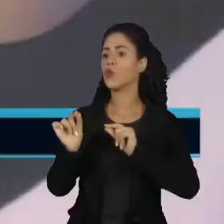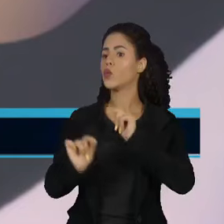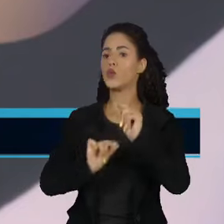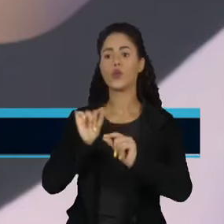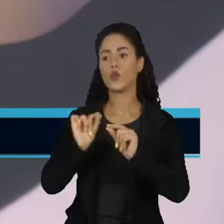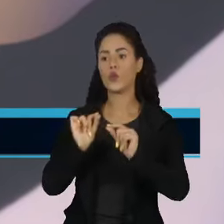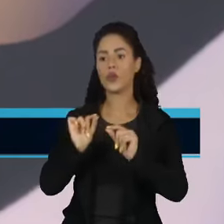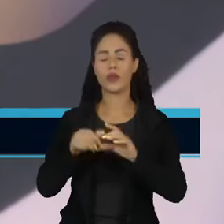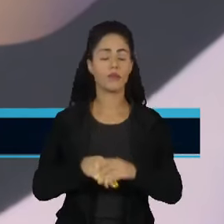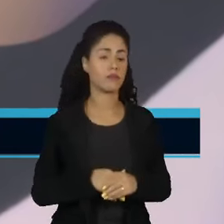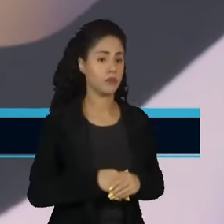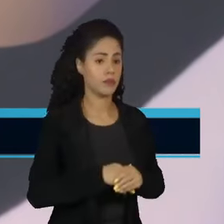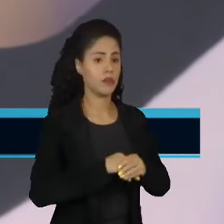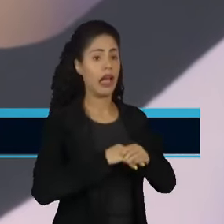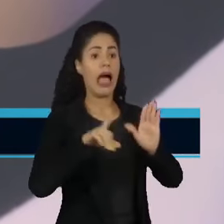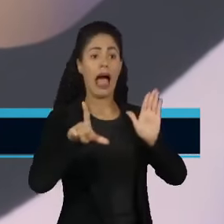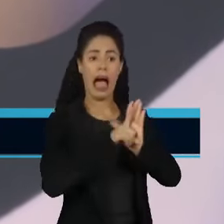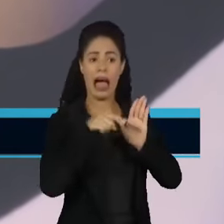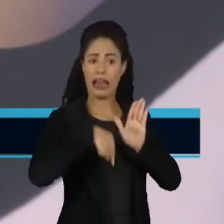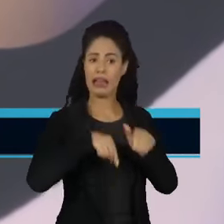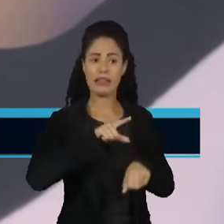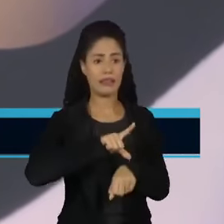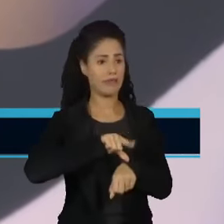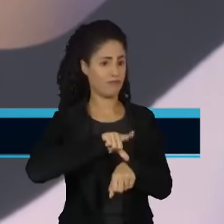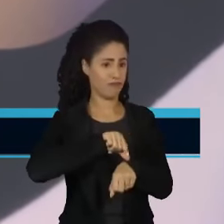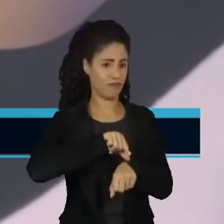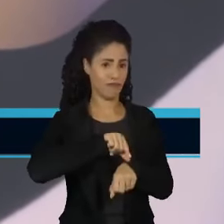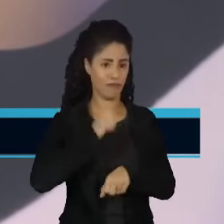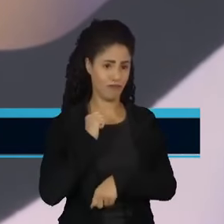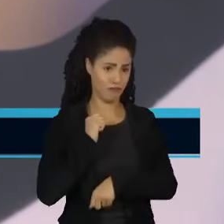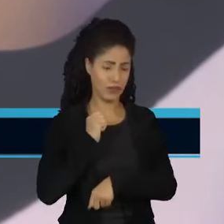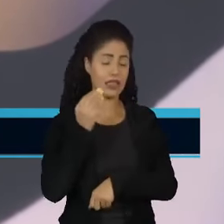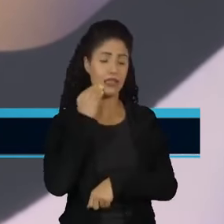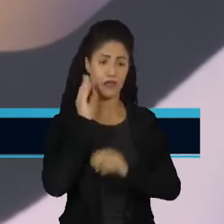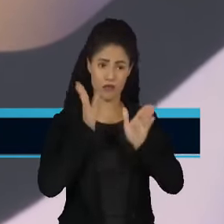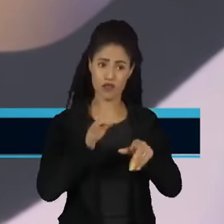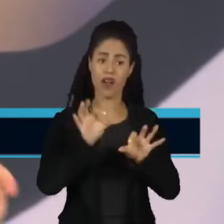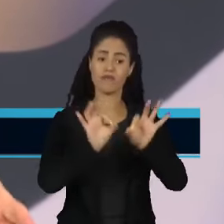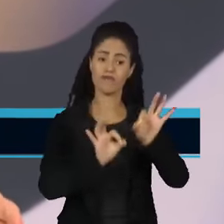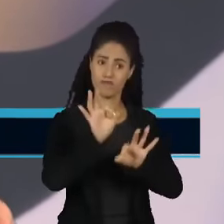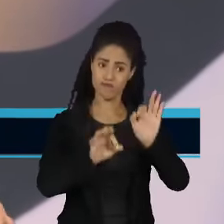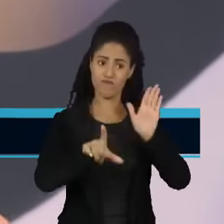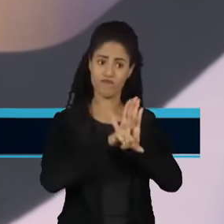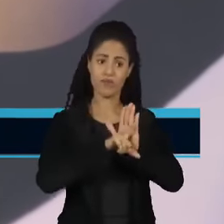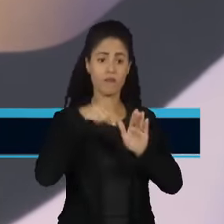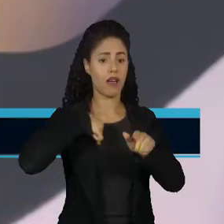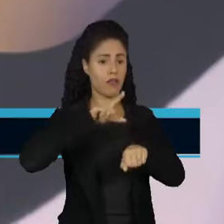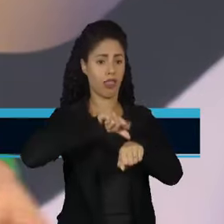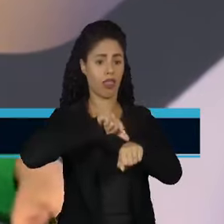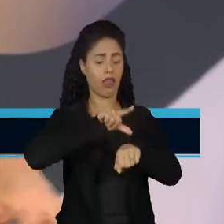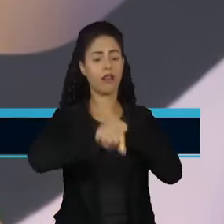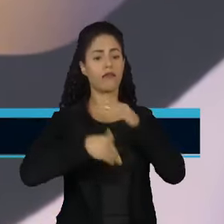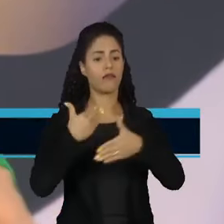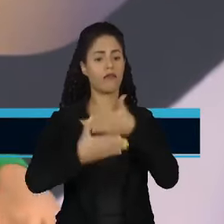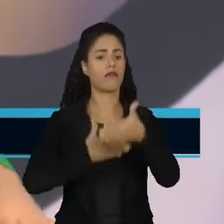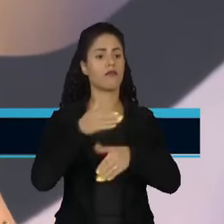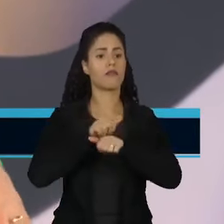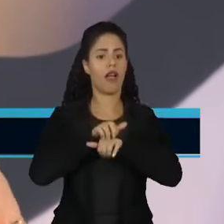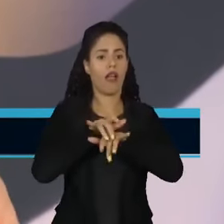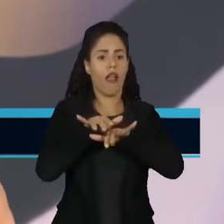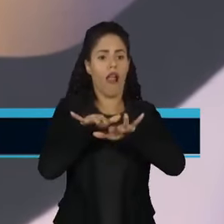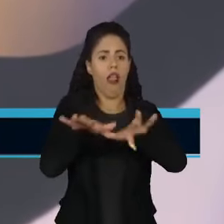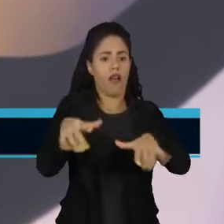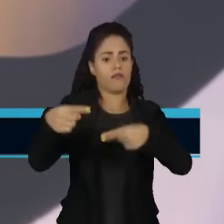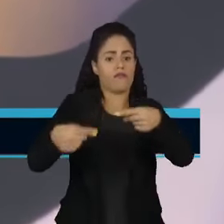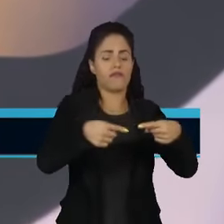A nossa legislação ainda está bastante atrasada, Karen. A gente tentou fazer essa regulamentação, mas as próprias big techs começaram a falsear o